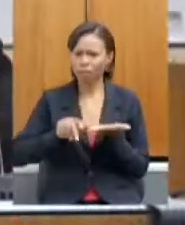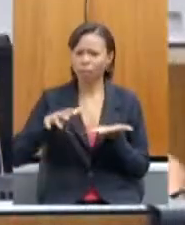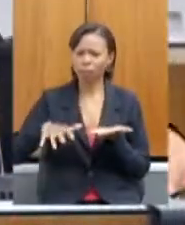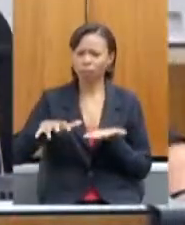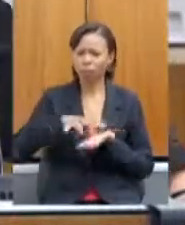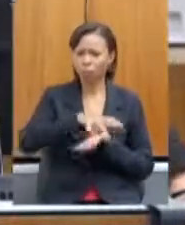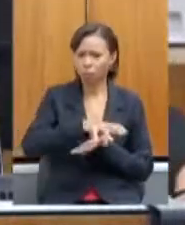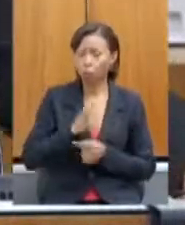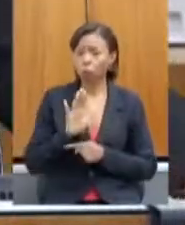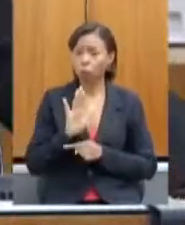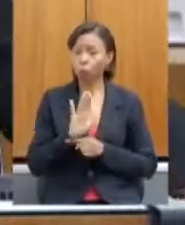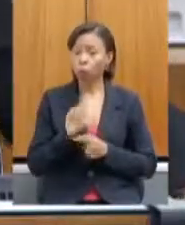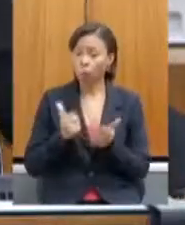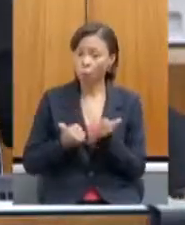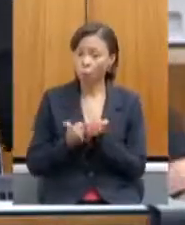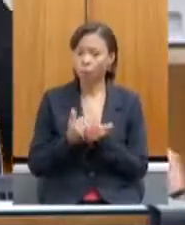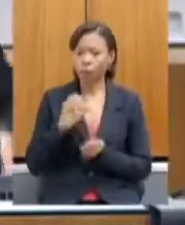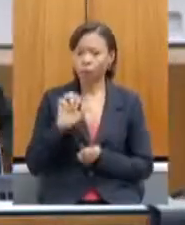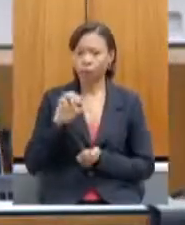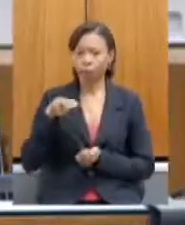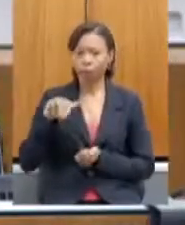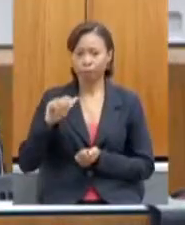apoio da IMATER. Pode continuar?